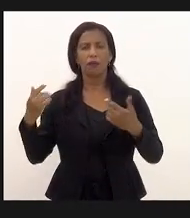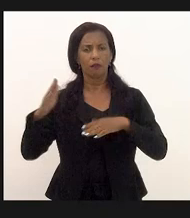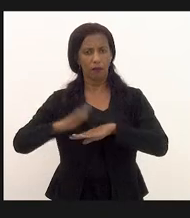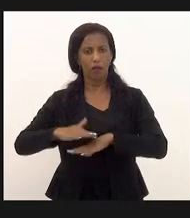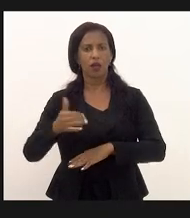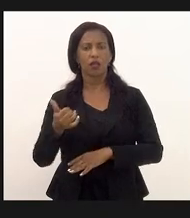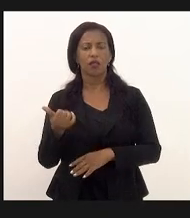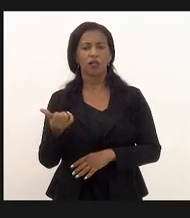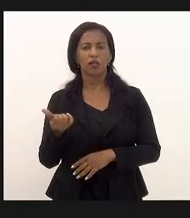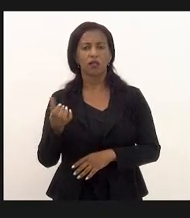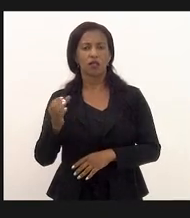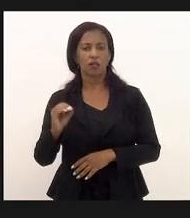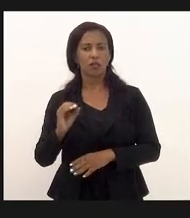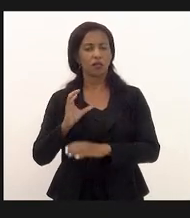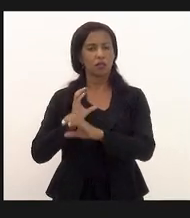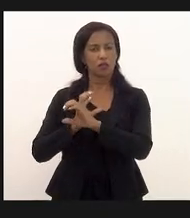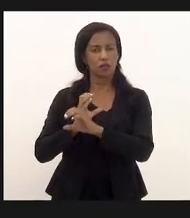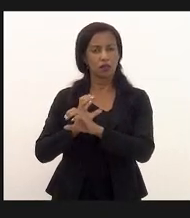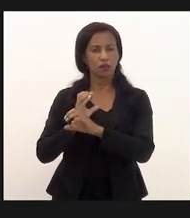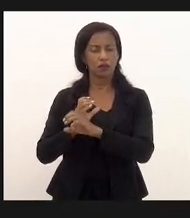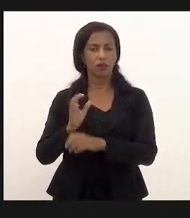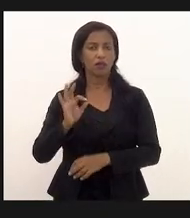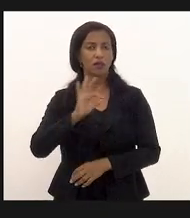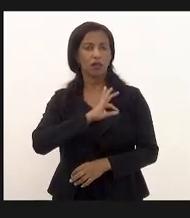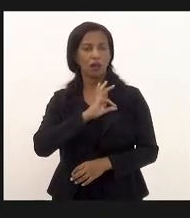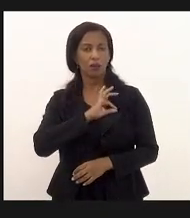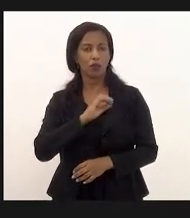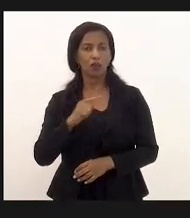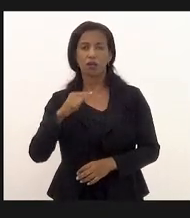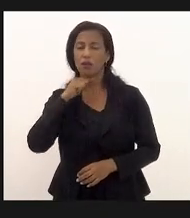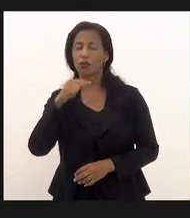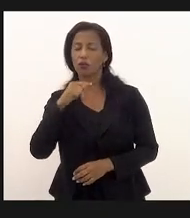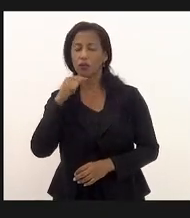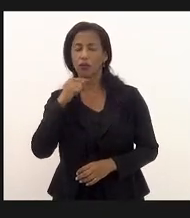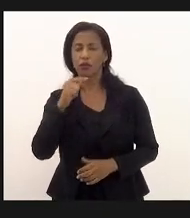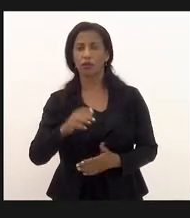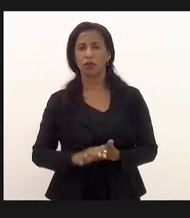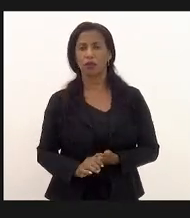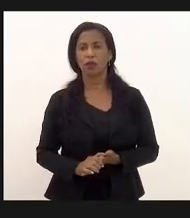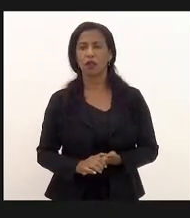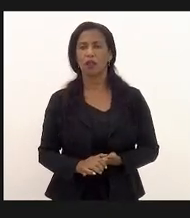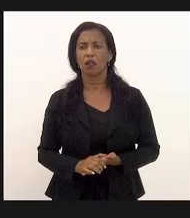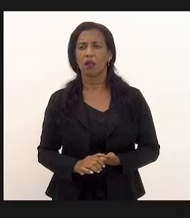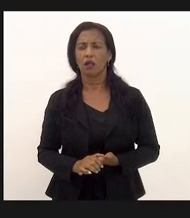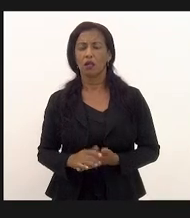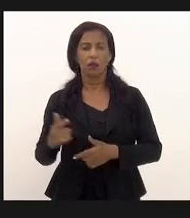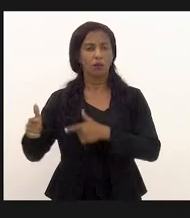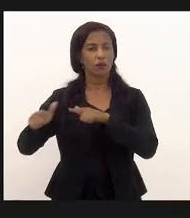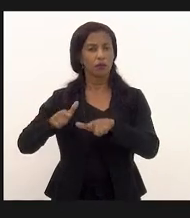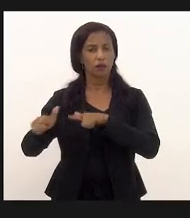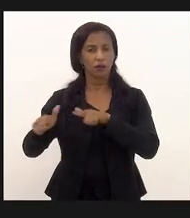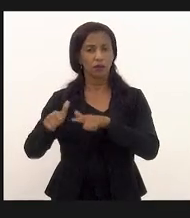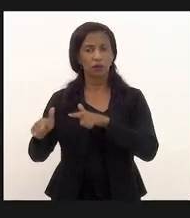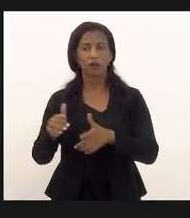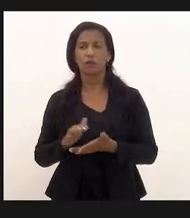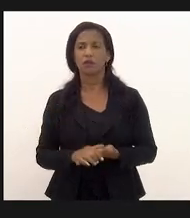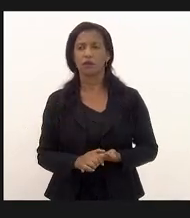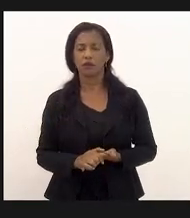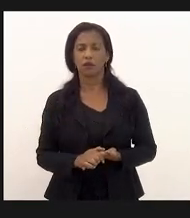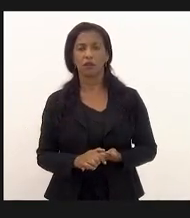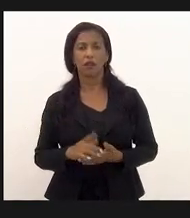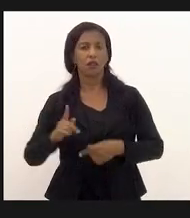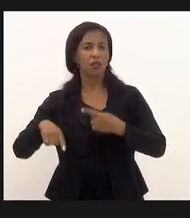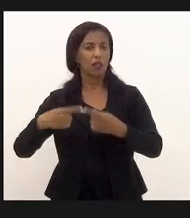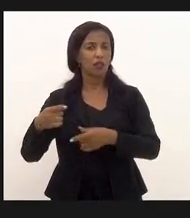fuzis e que a polícia não consegue ir fazer o seu trabalho porque existe uma insegurança